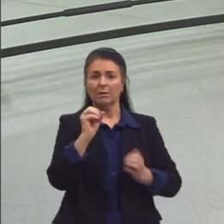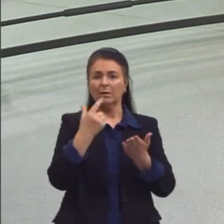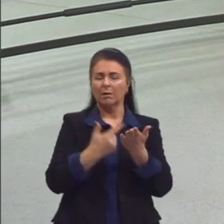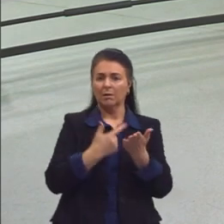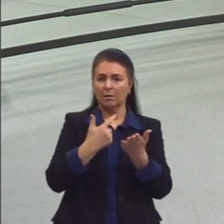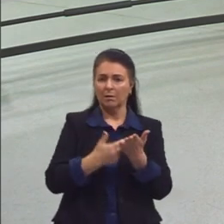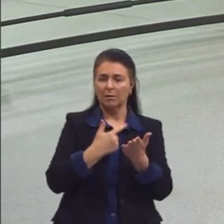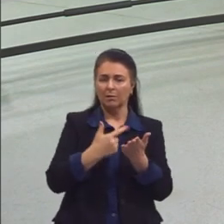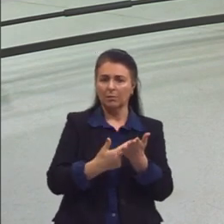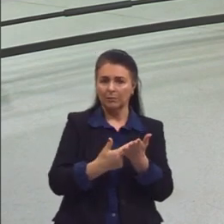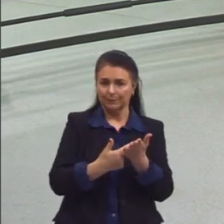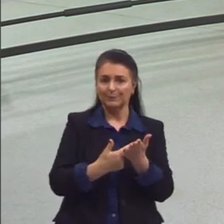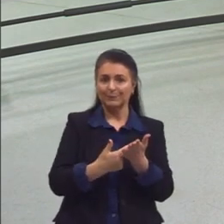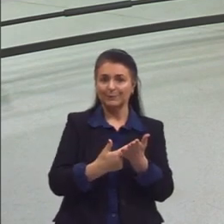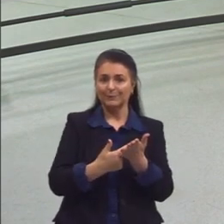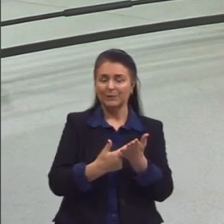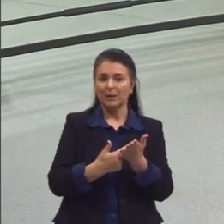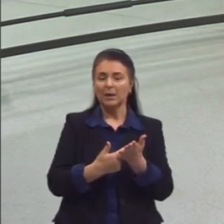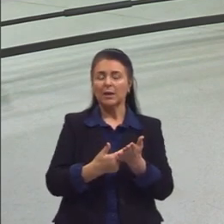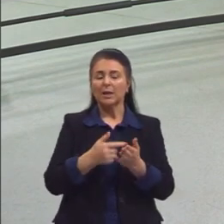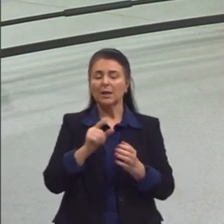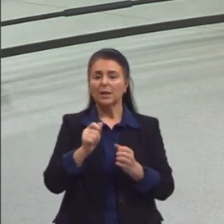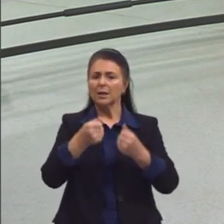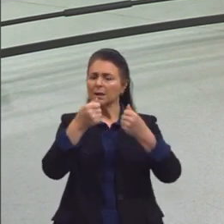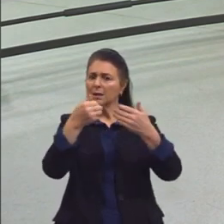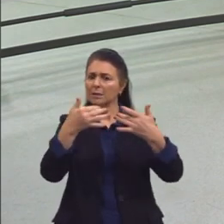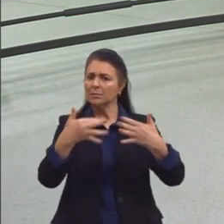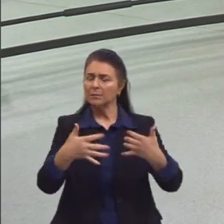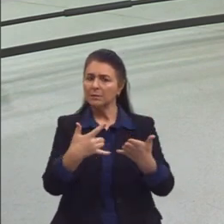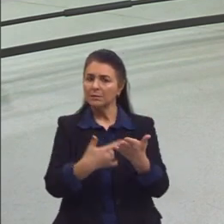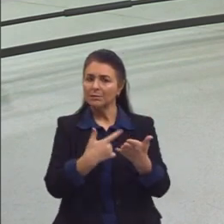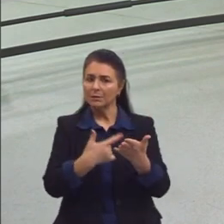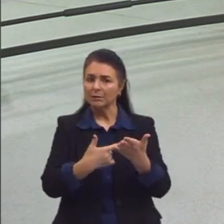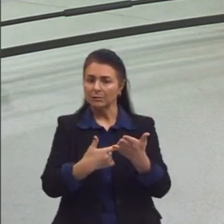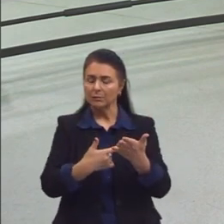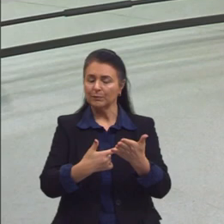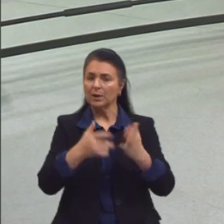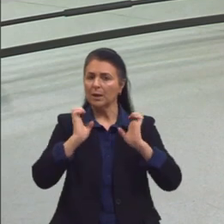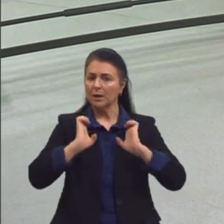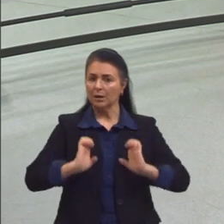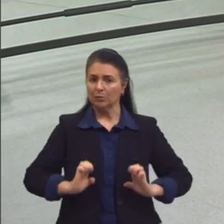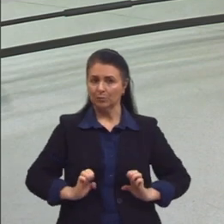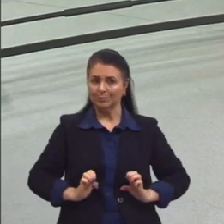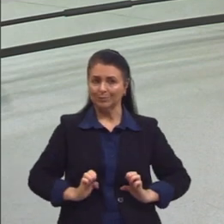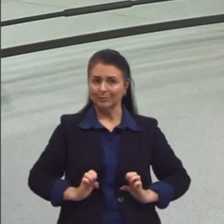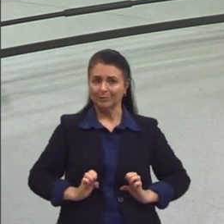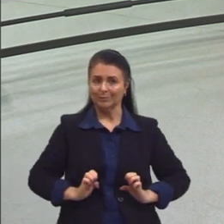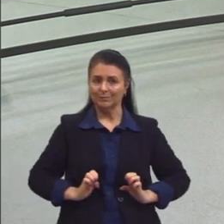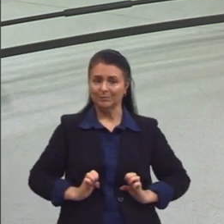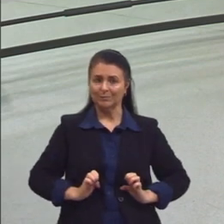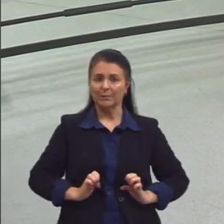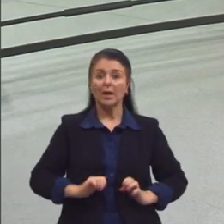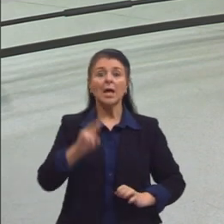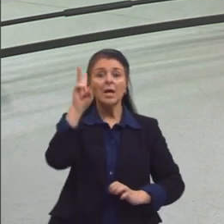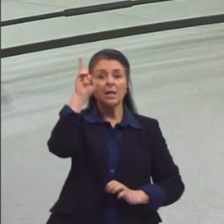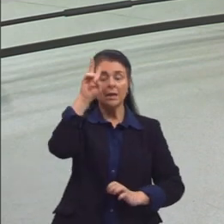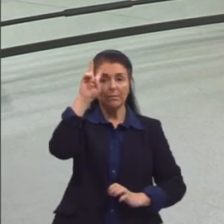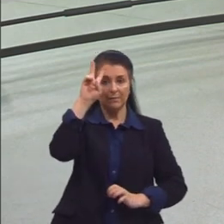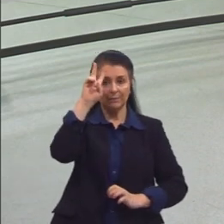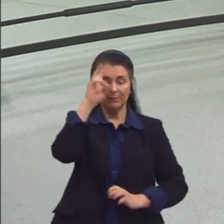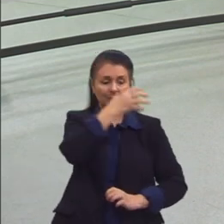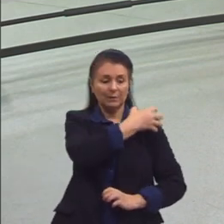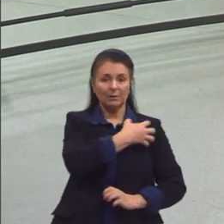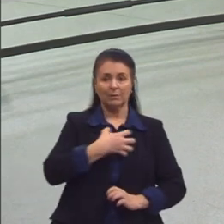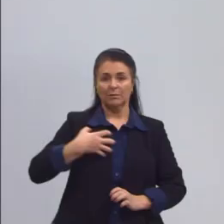edição da Ética Anicômaco, onde ele fala sobre a ética. Olha só. Lembre-se do Aristóteles.